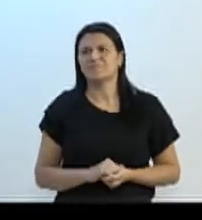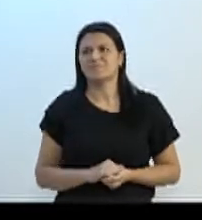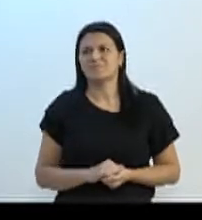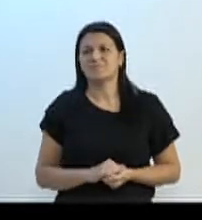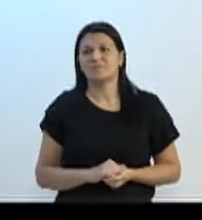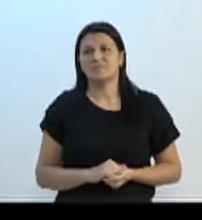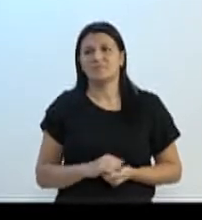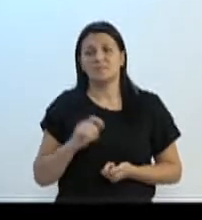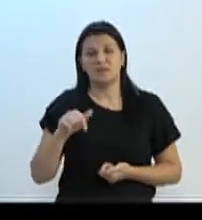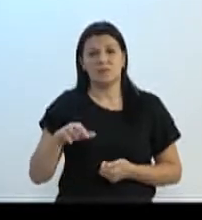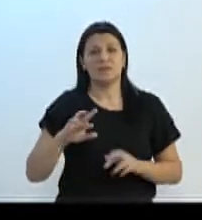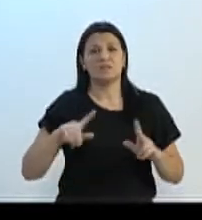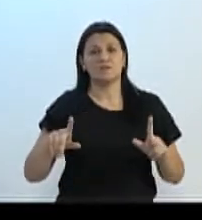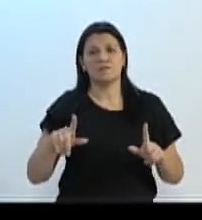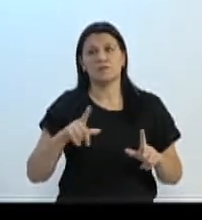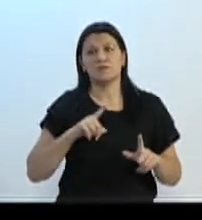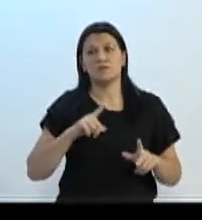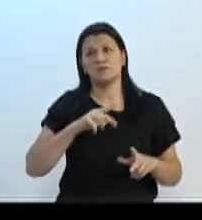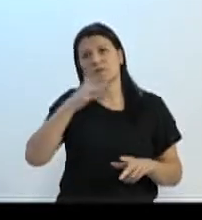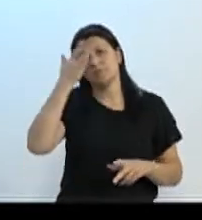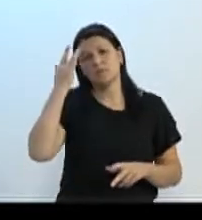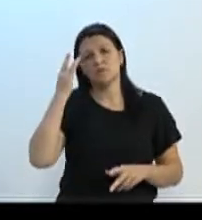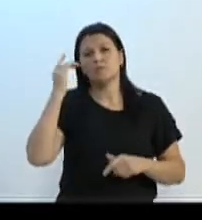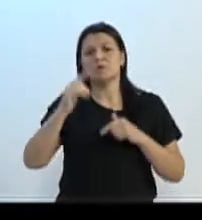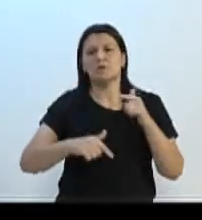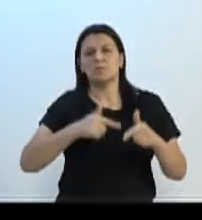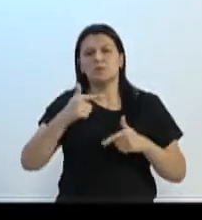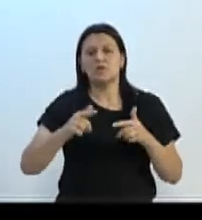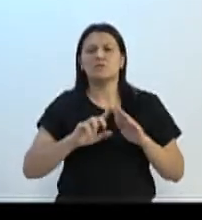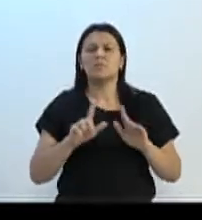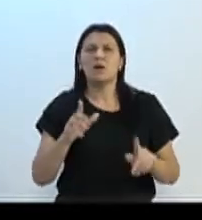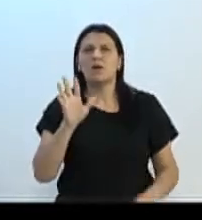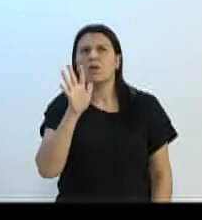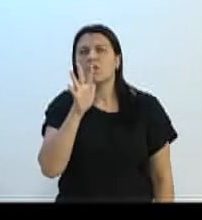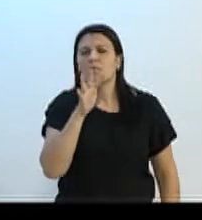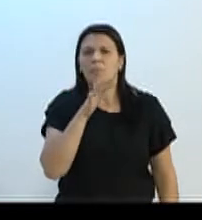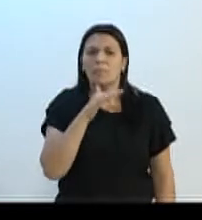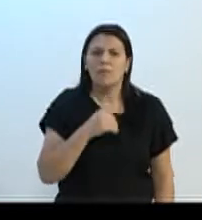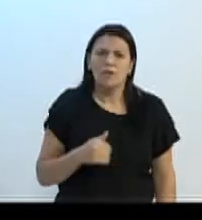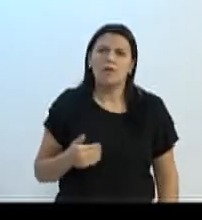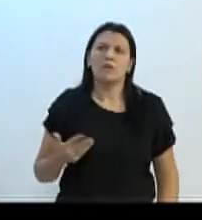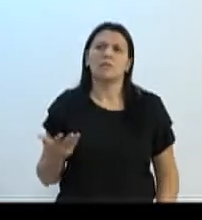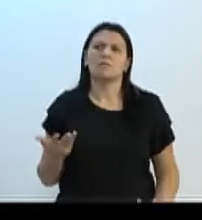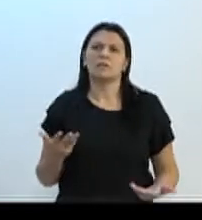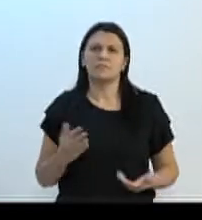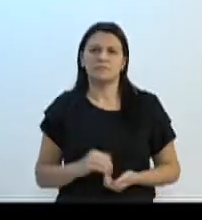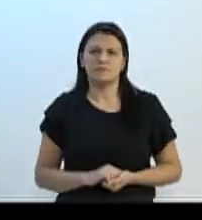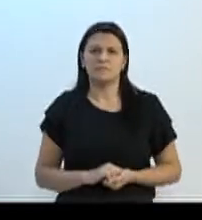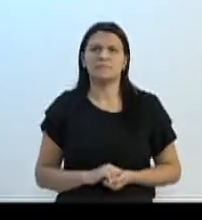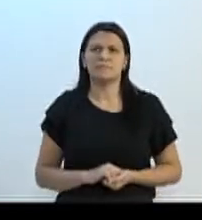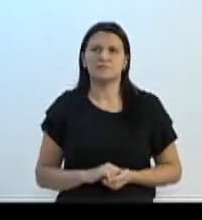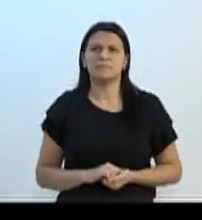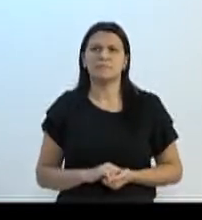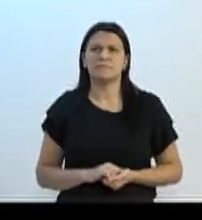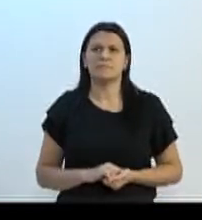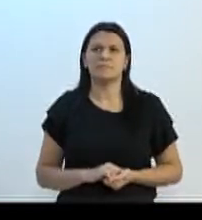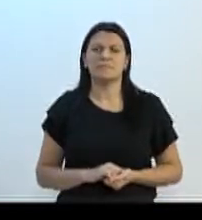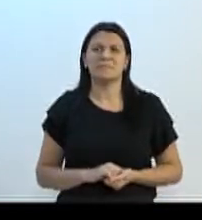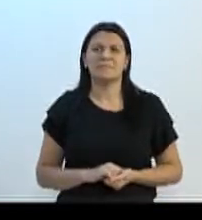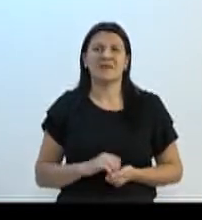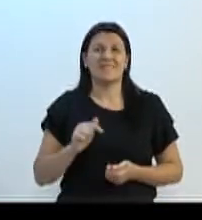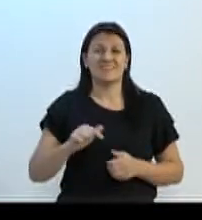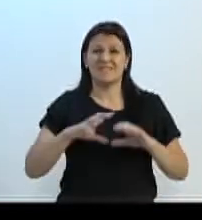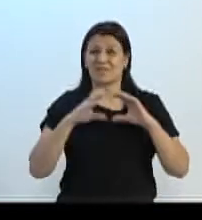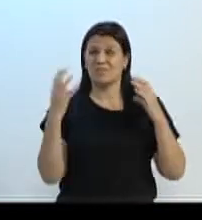diferente, tem o pessoal trabalhando, mas também lento, já era para ter sido entregue este CI. Justamente aqui também, onde tem uma